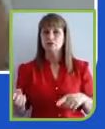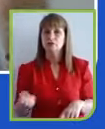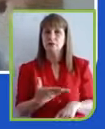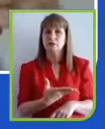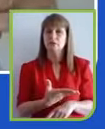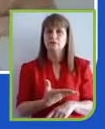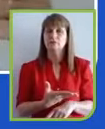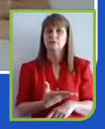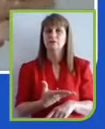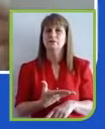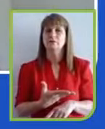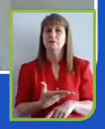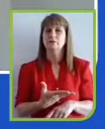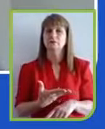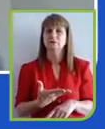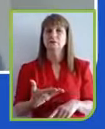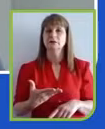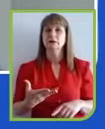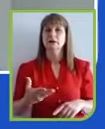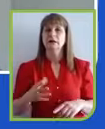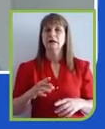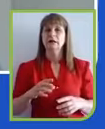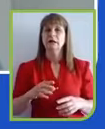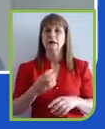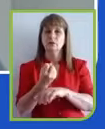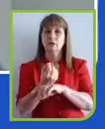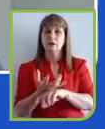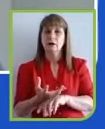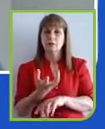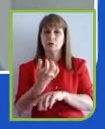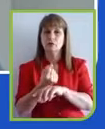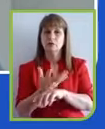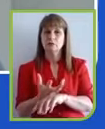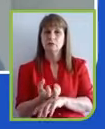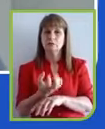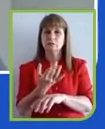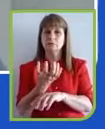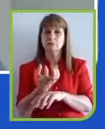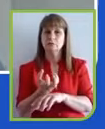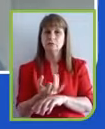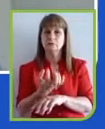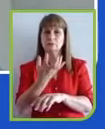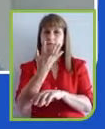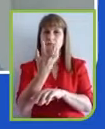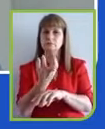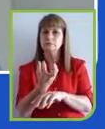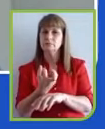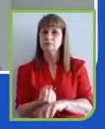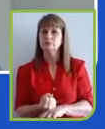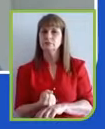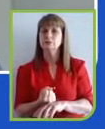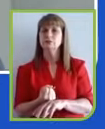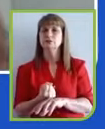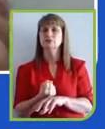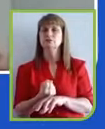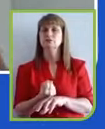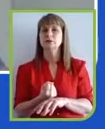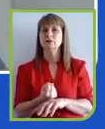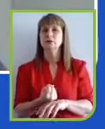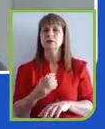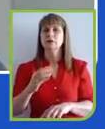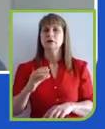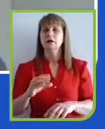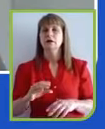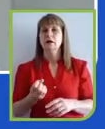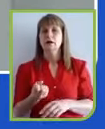atmosfera CO2. Então, não é só reduzir a emissão, que seria o sentido certo, como a maior parte das empresas está fazendo, não é? É o